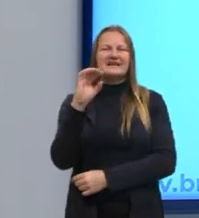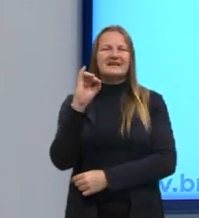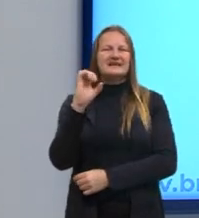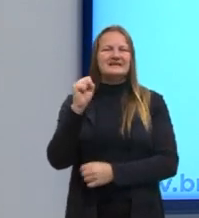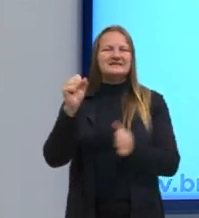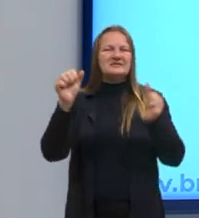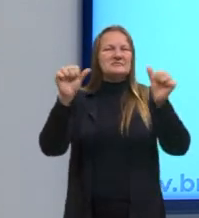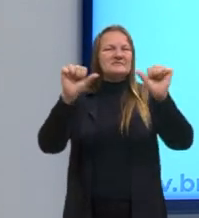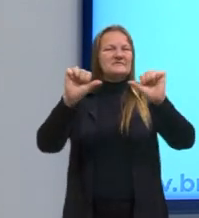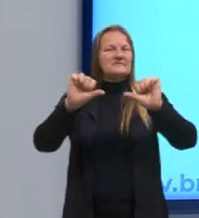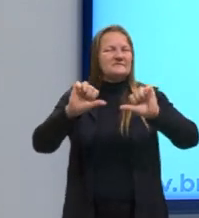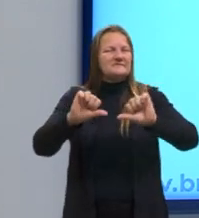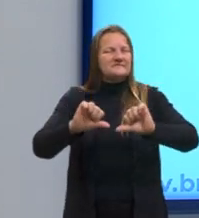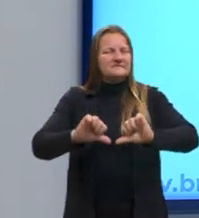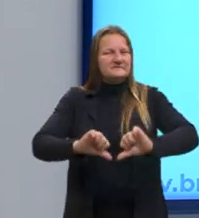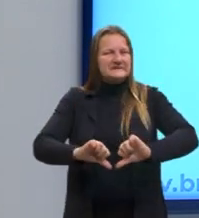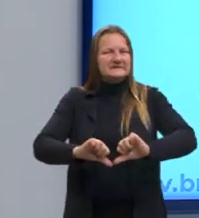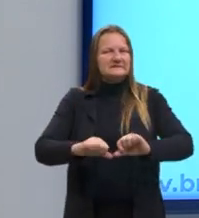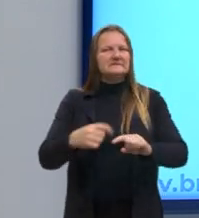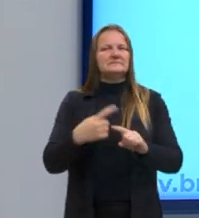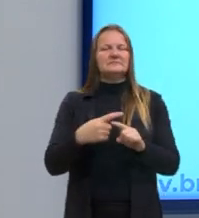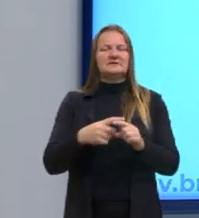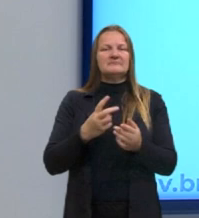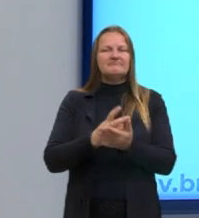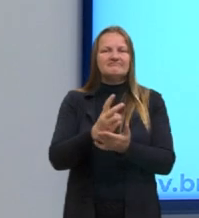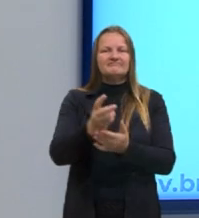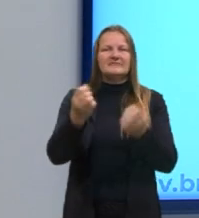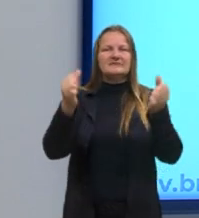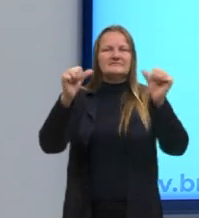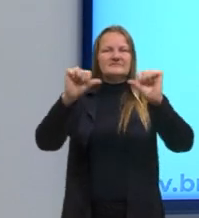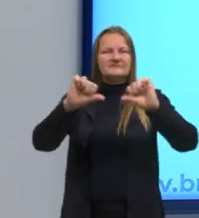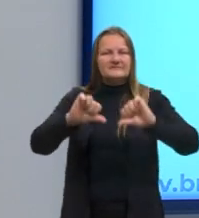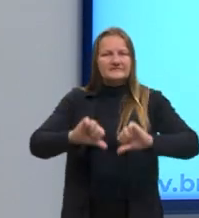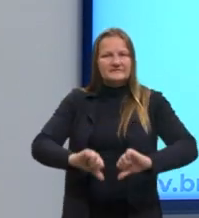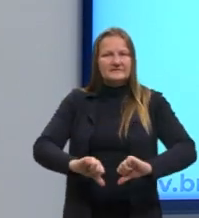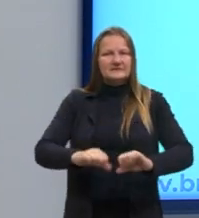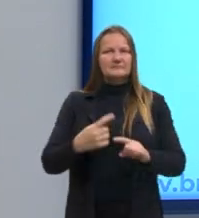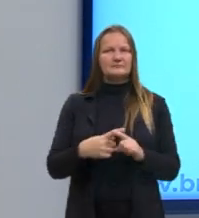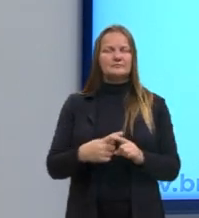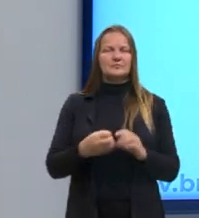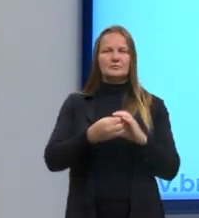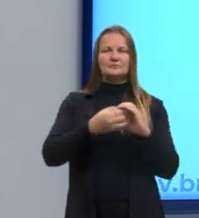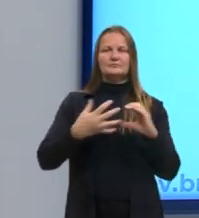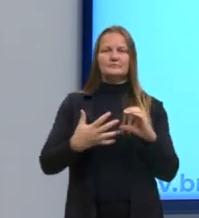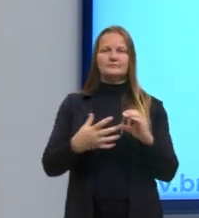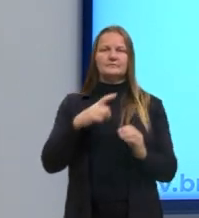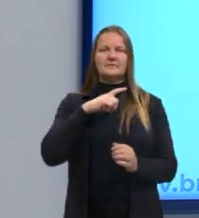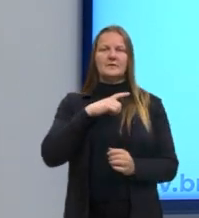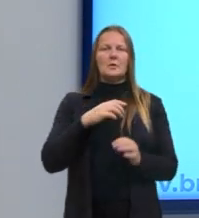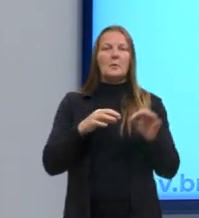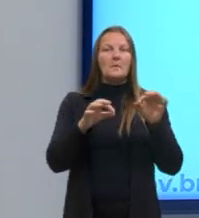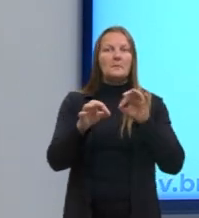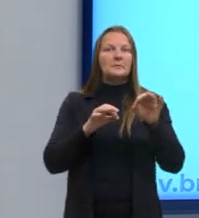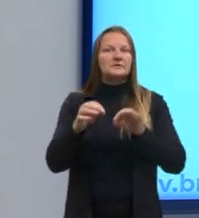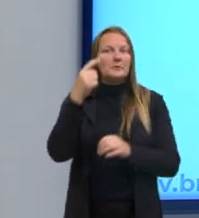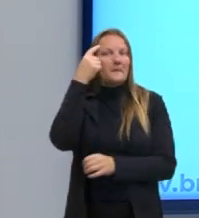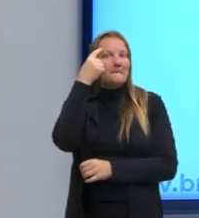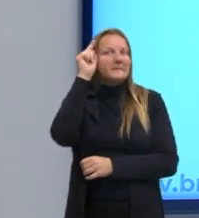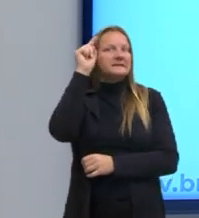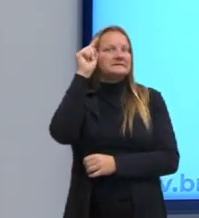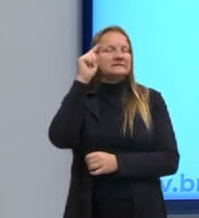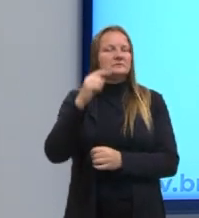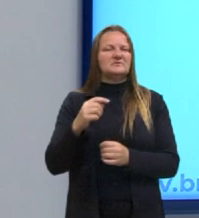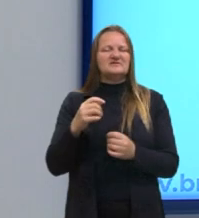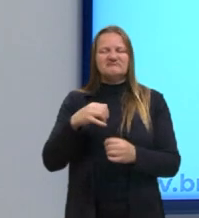processam crise permanente, mas a crise permanente se refere ao seguinte aspecto. Quando eu projeto, há uma sensação de